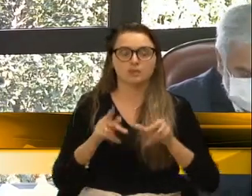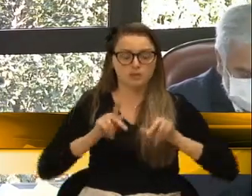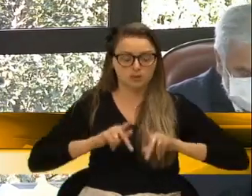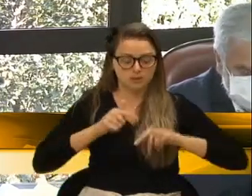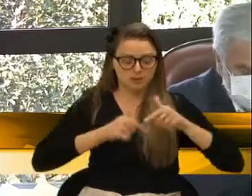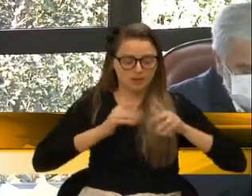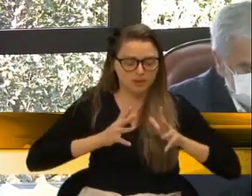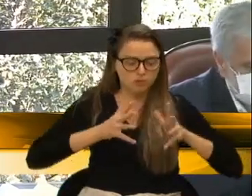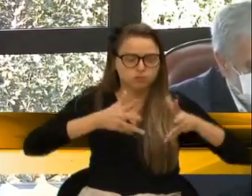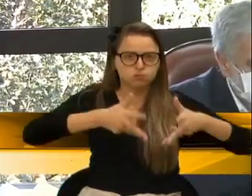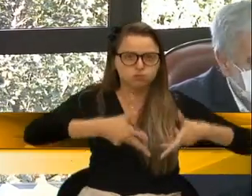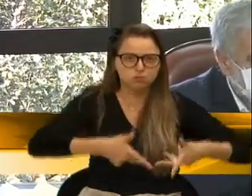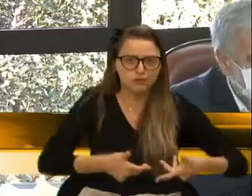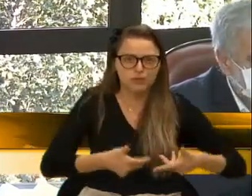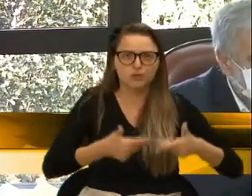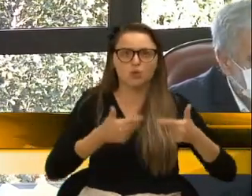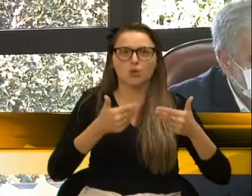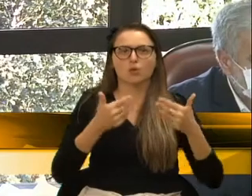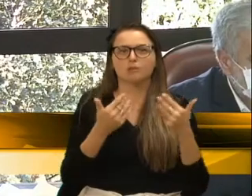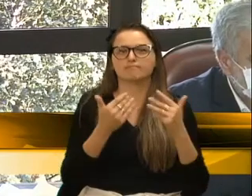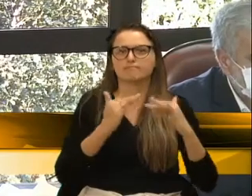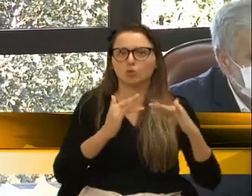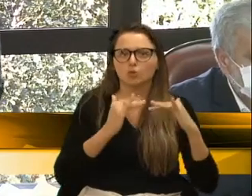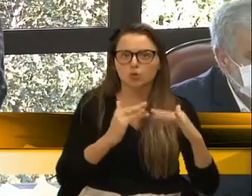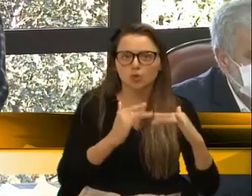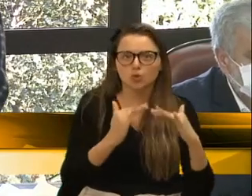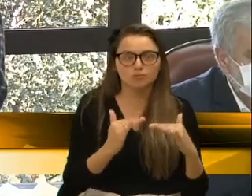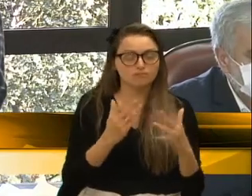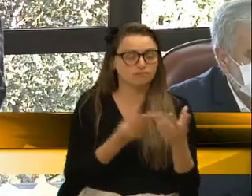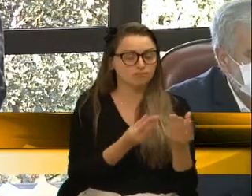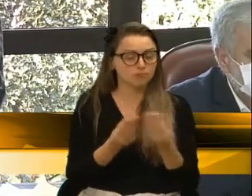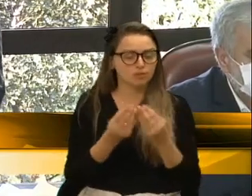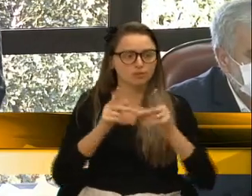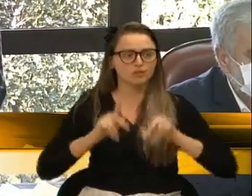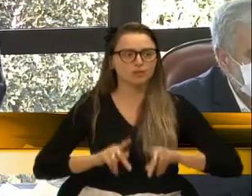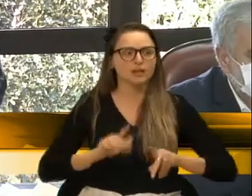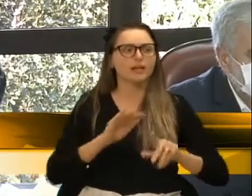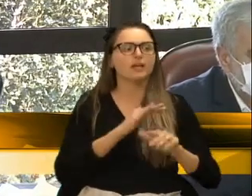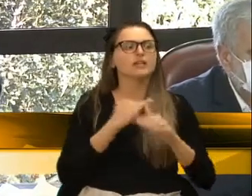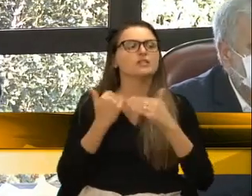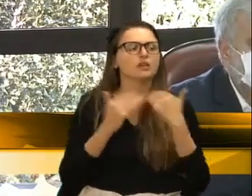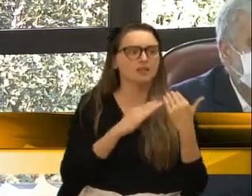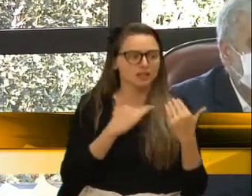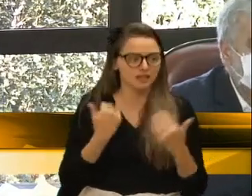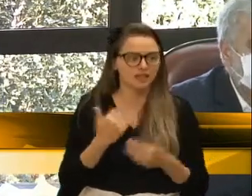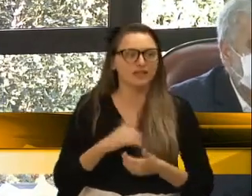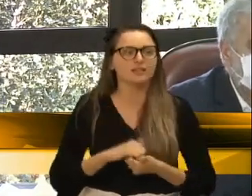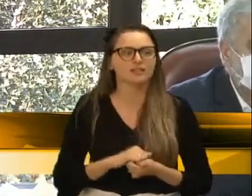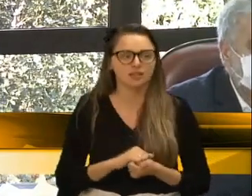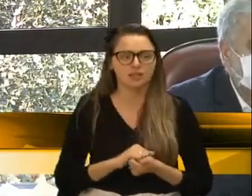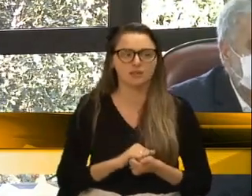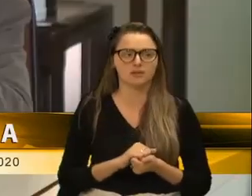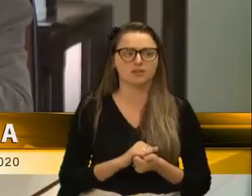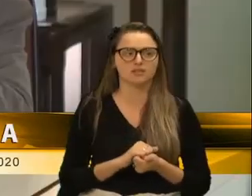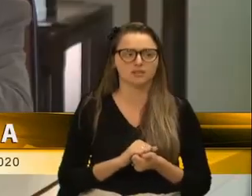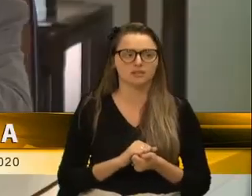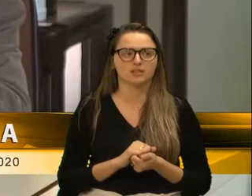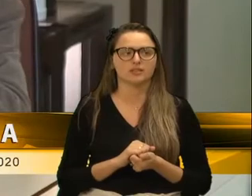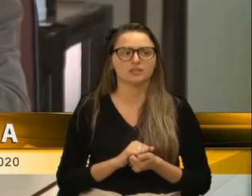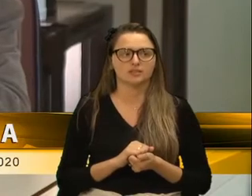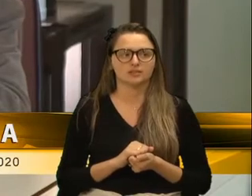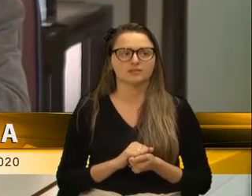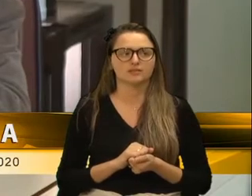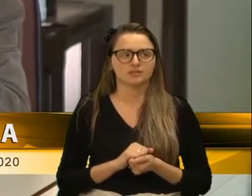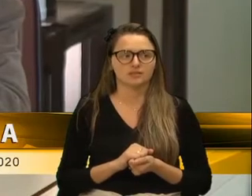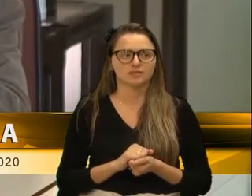desses, no meio rural, estão falecendo. Por conta disso, senhor vereador, de nossa parte. Obrigado, vereador Bandeira.